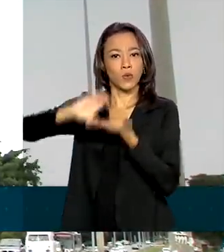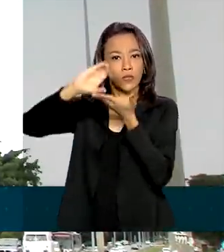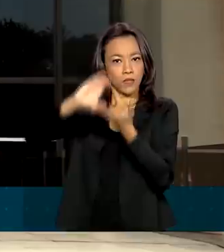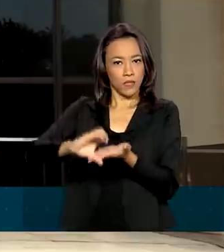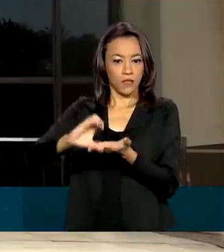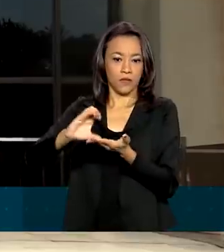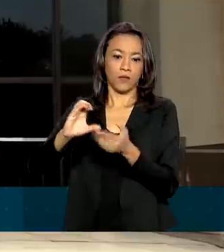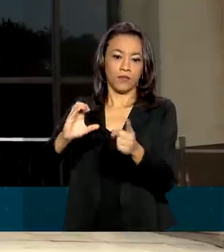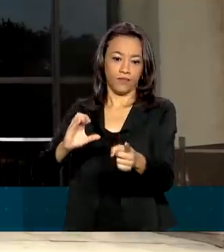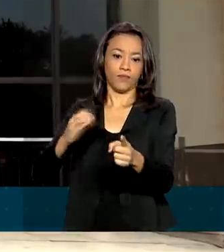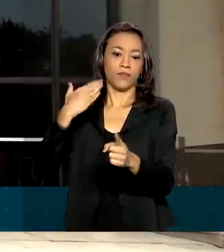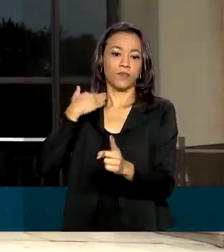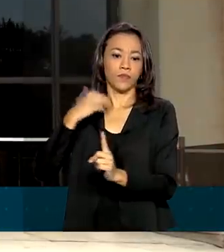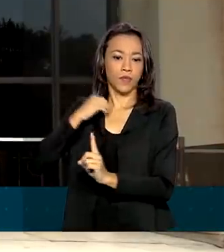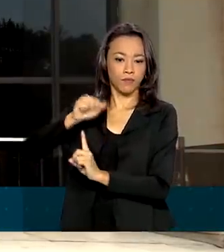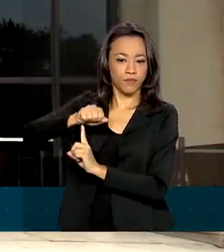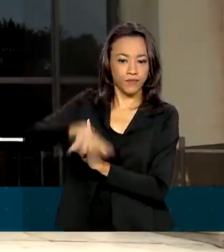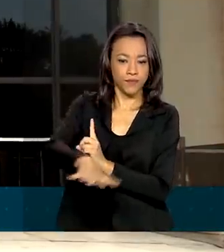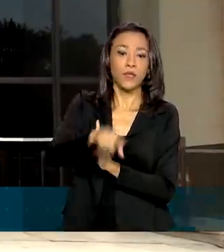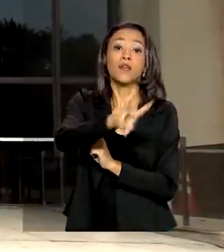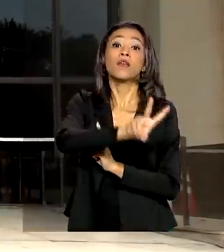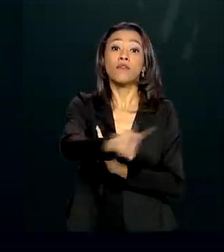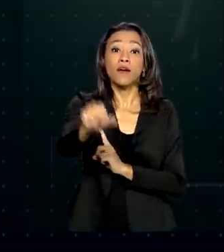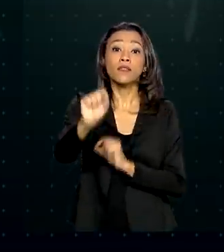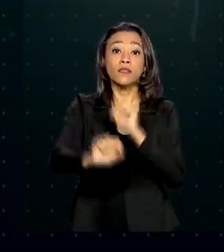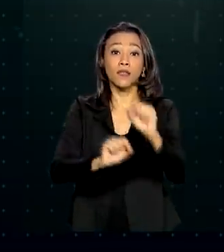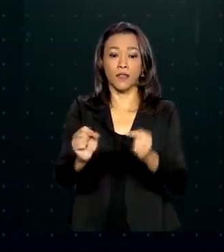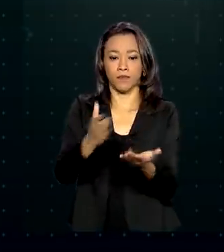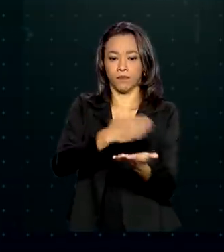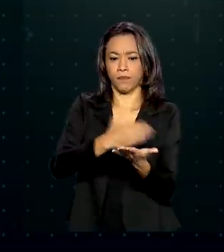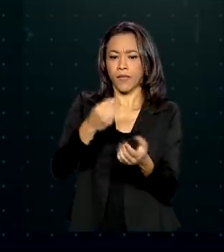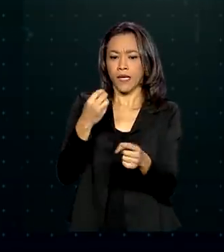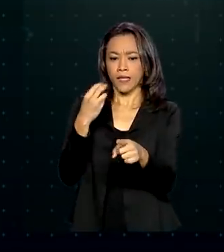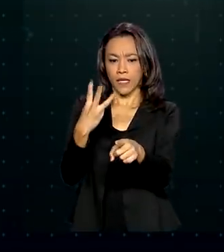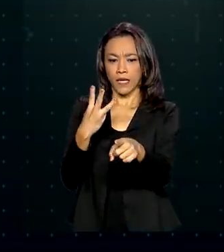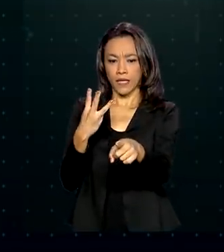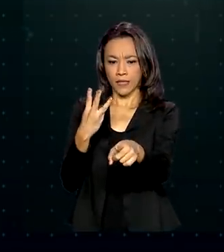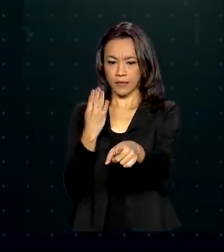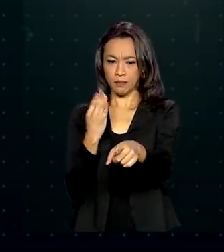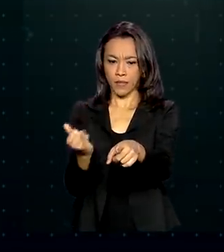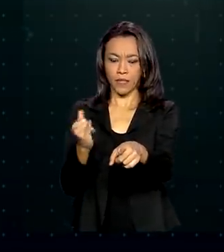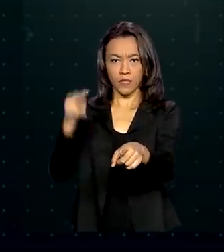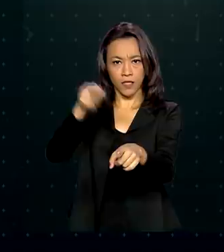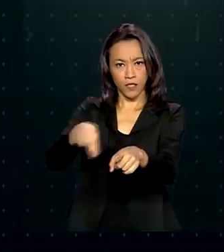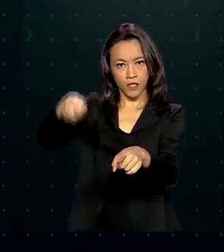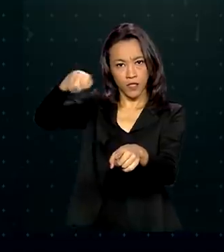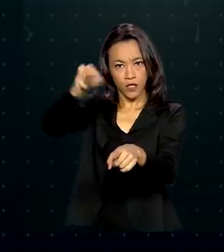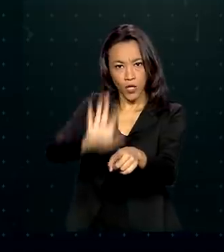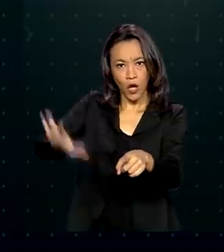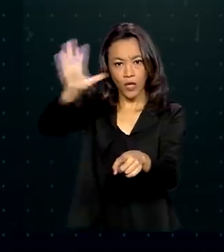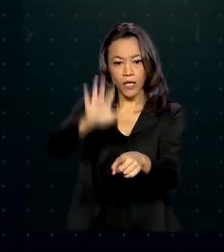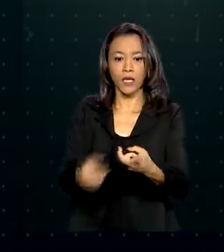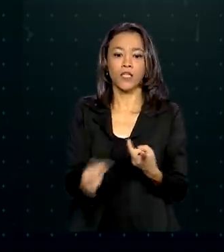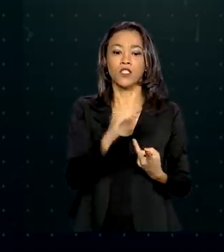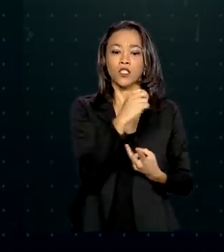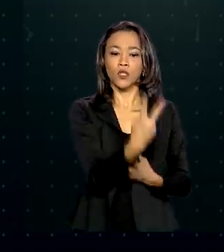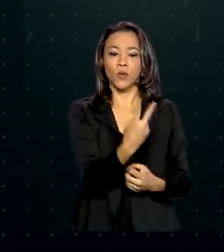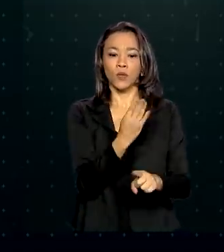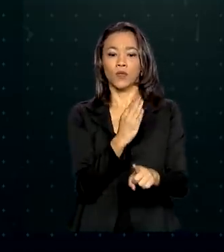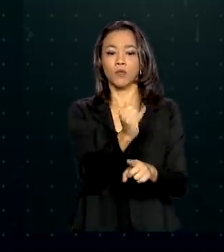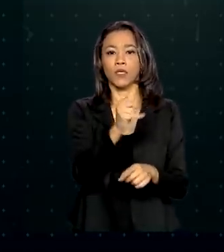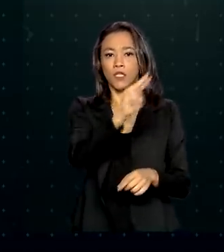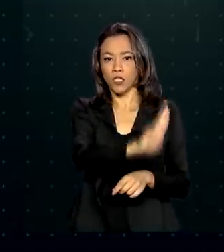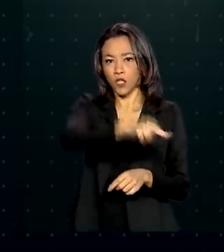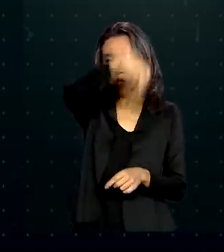Nacional e vão ser divididos da seguinte forma. 3 bilhões de reais para a região Nordeste, 2 bilhões para o